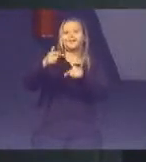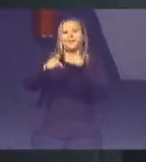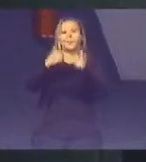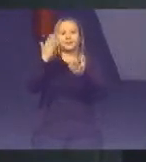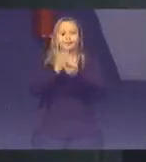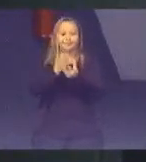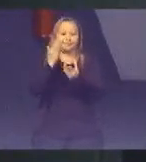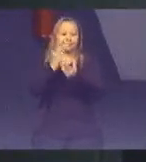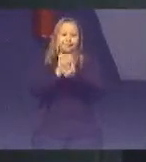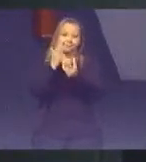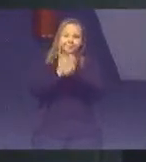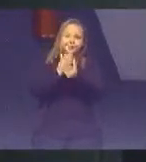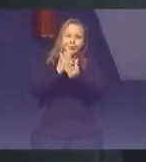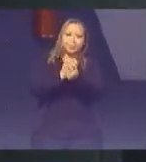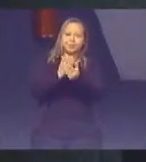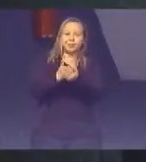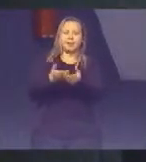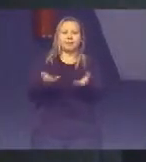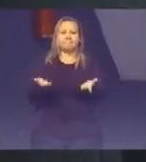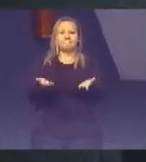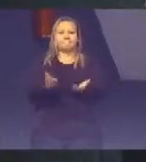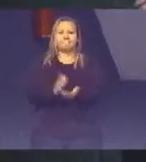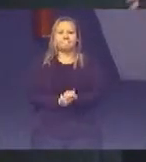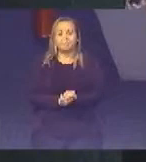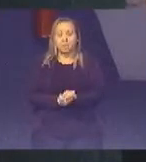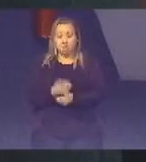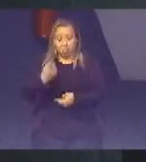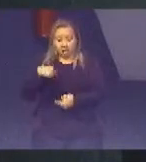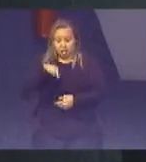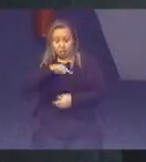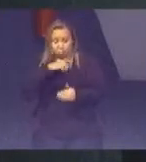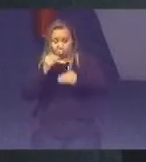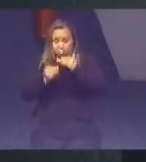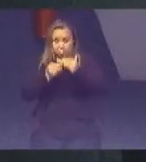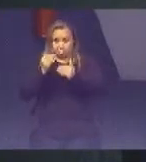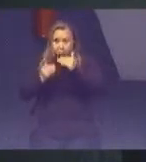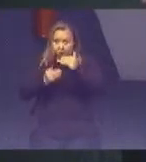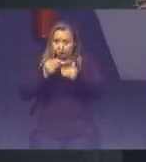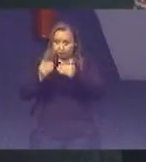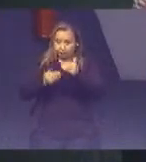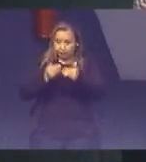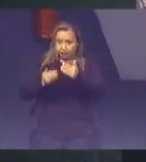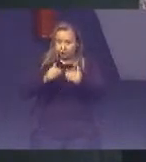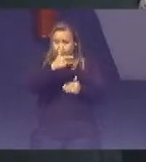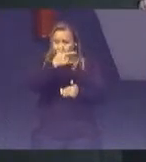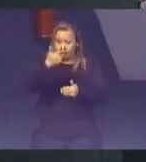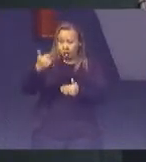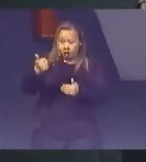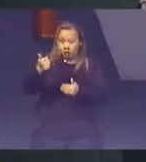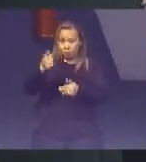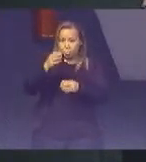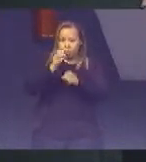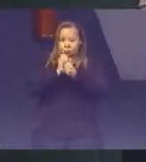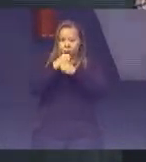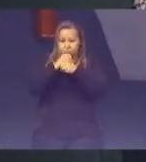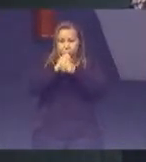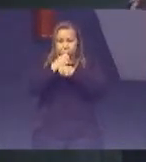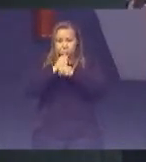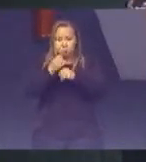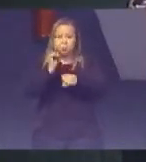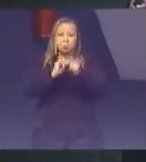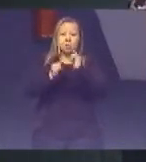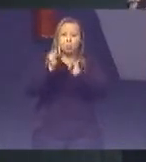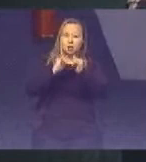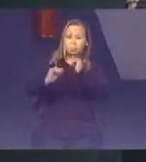E com fluxo de processos Nós desenvolvemos desenvolvemos Acho que 12 laboratórios De inovação